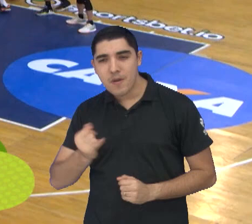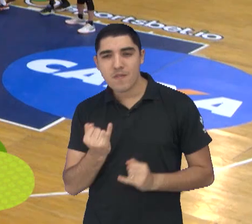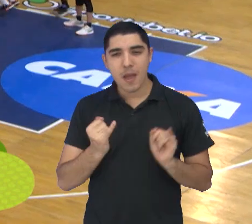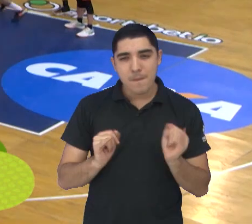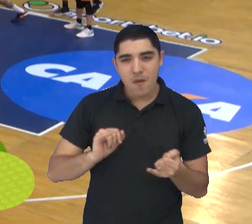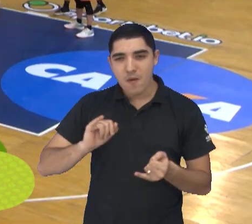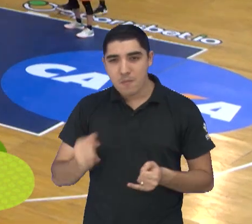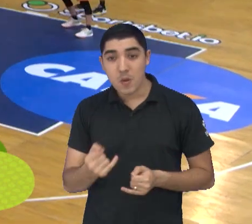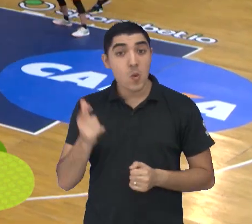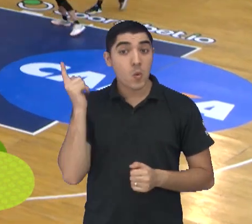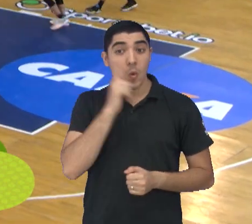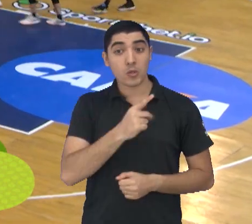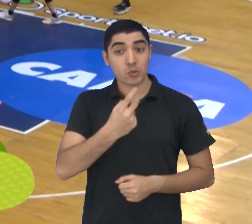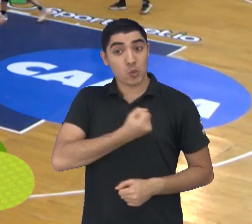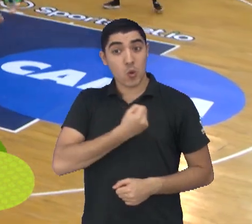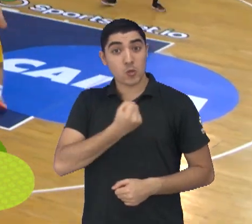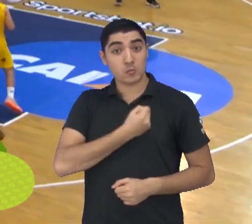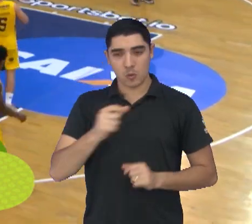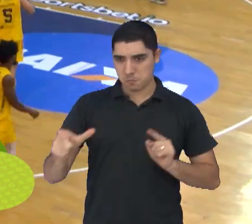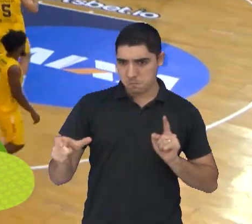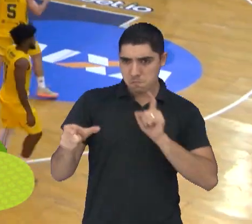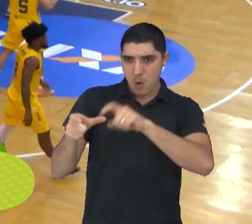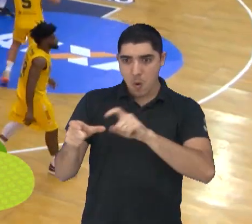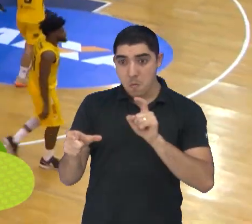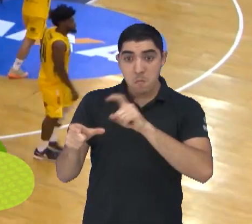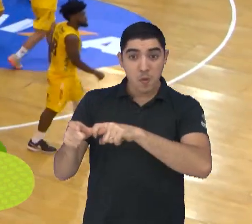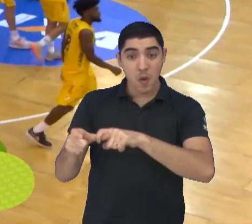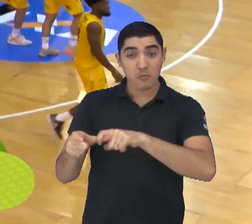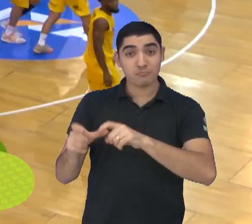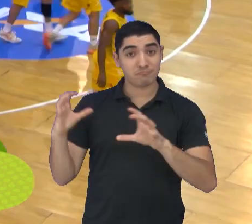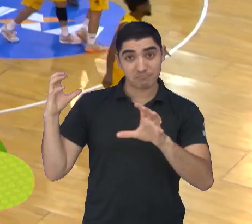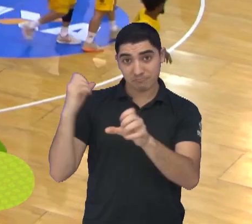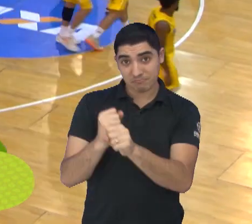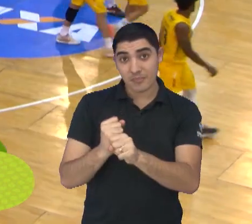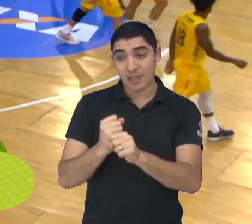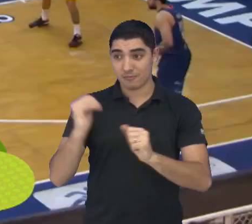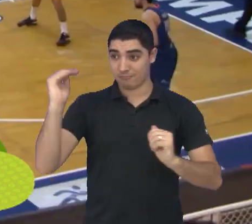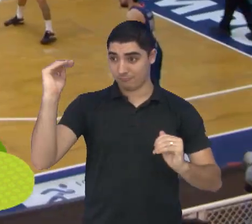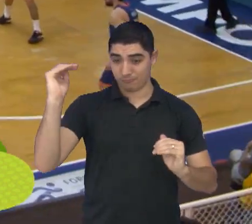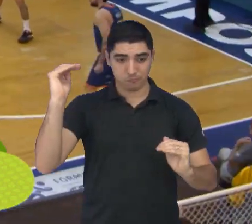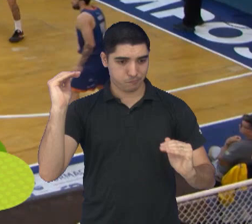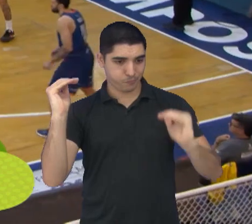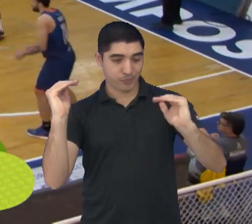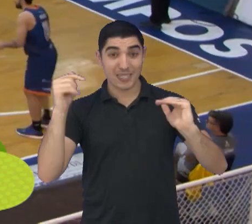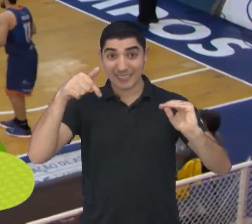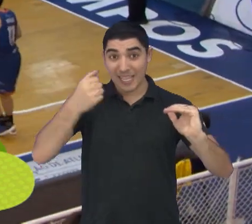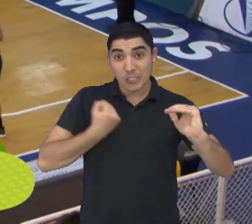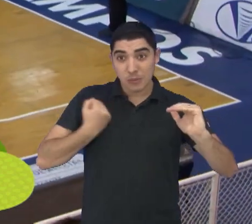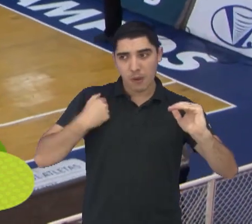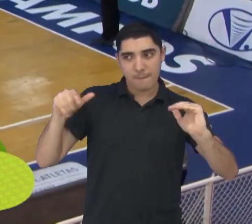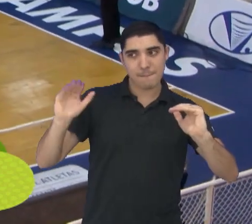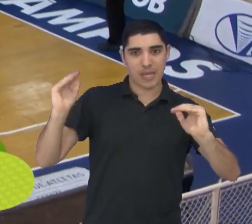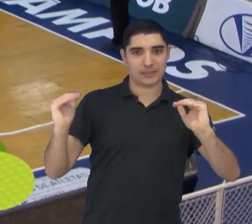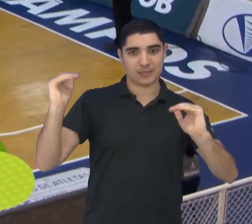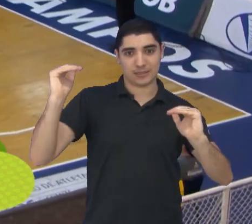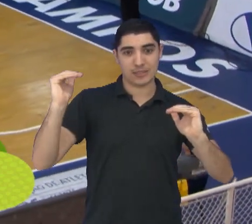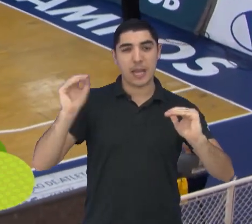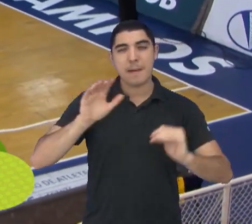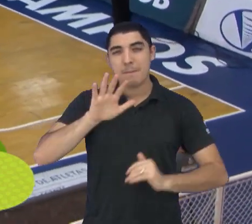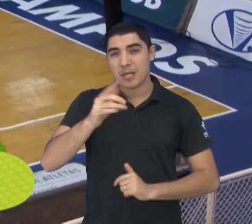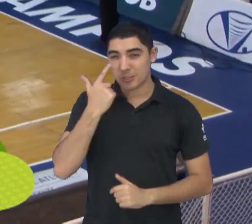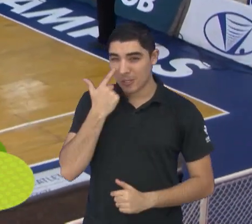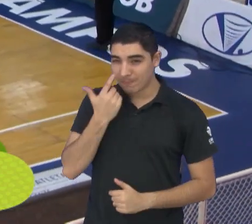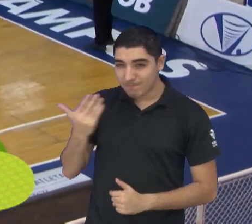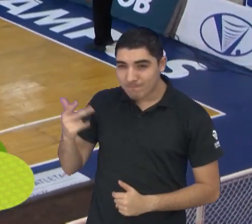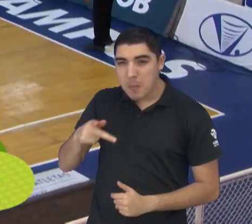colocou mais 2 para a conta. Caindo para 7 a vantagem para a Ibana. Mas Solanas jogou um balde de água